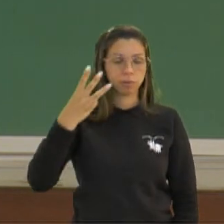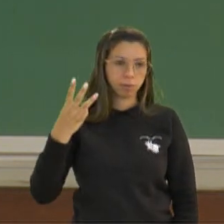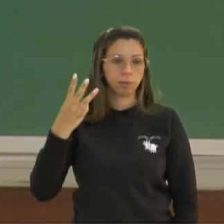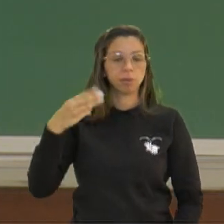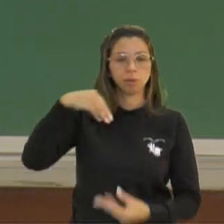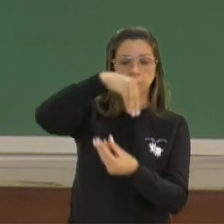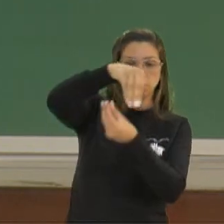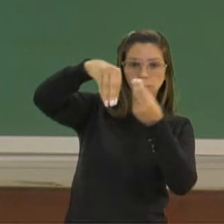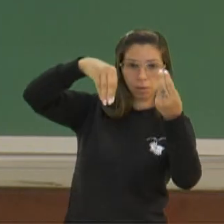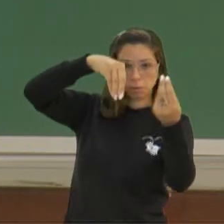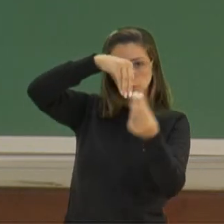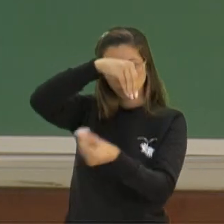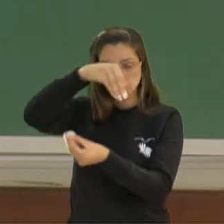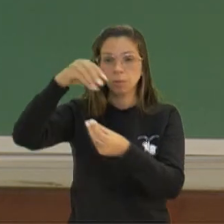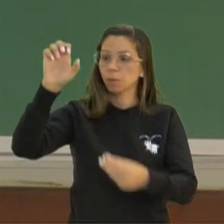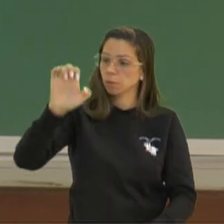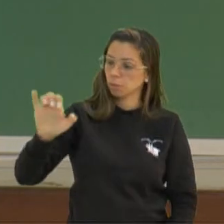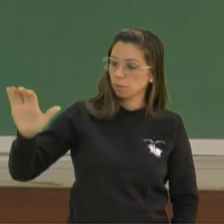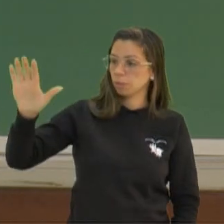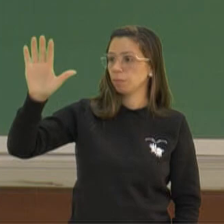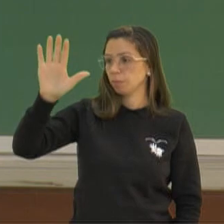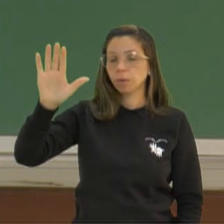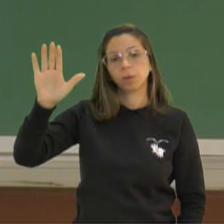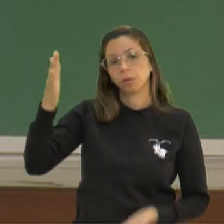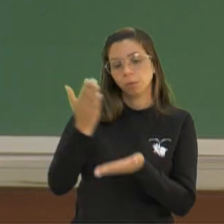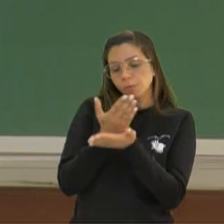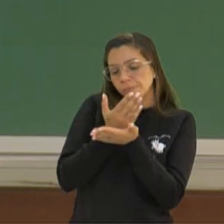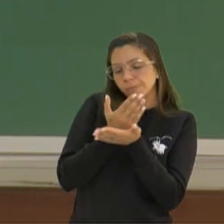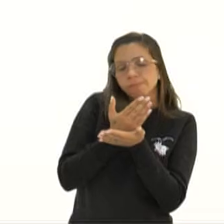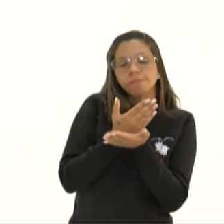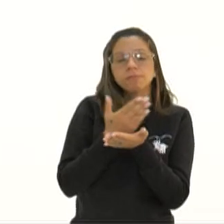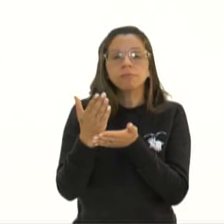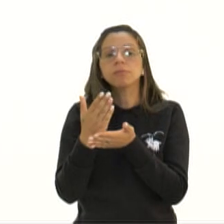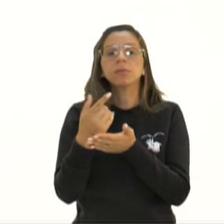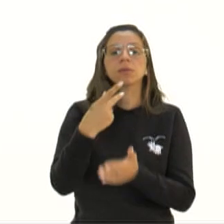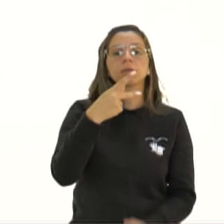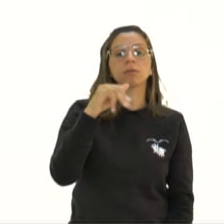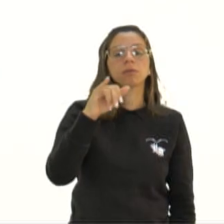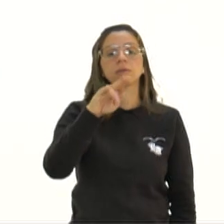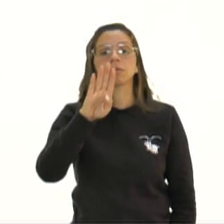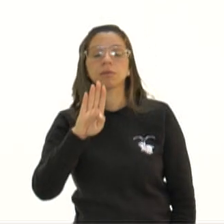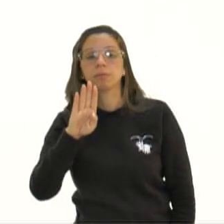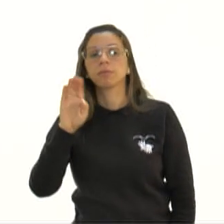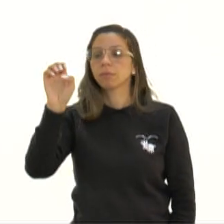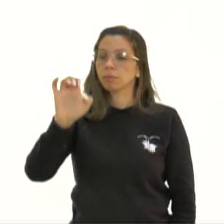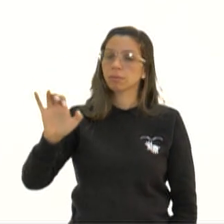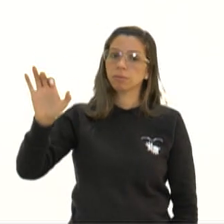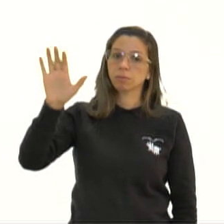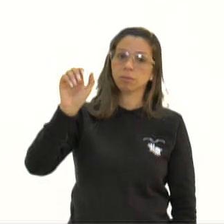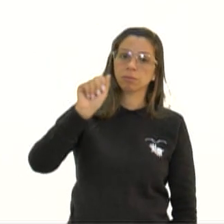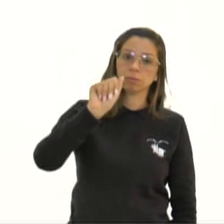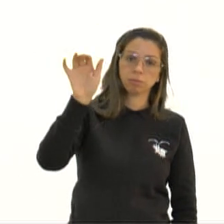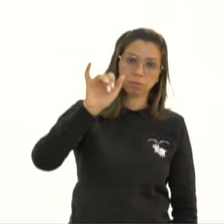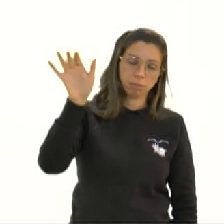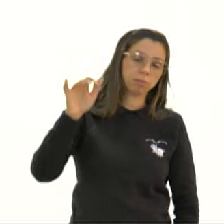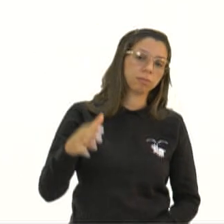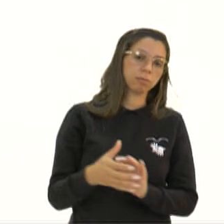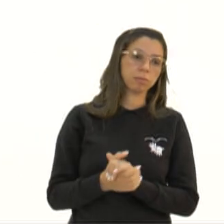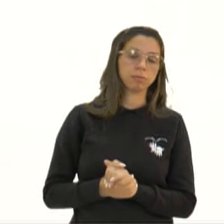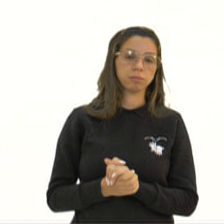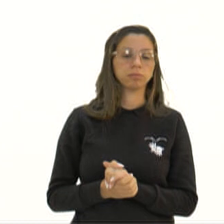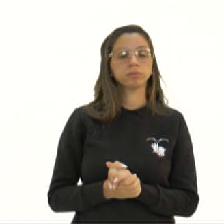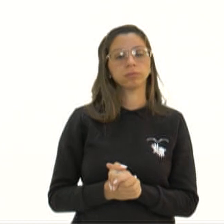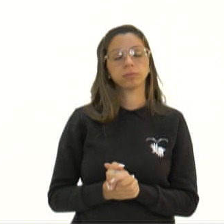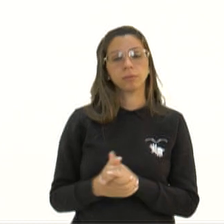que a hegemonia passa para os europeus, é a partir desse momento que o PIB da Europa Ocidental, dos países mais desenvolvidos,